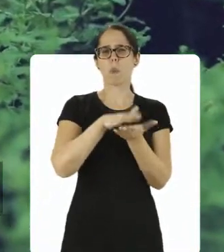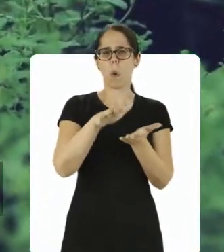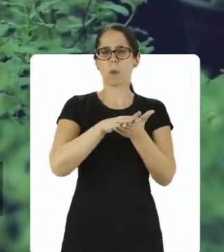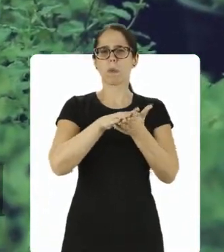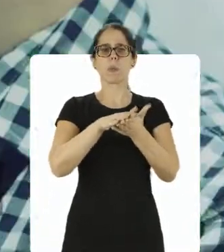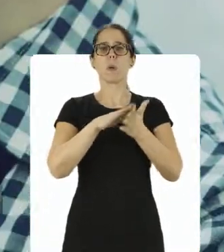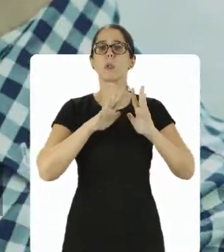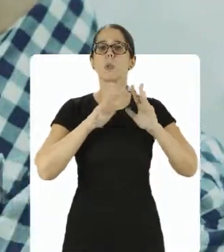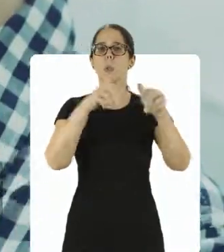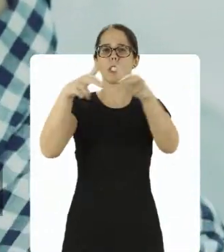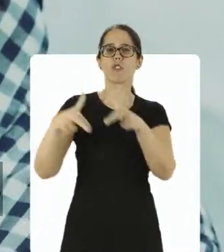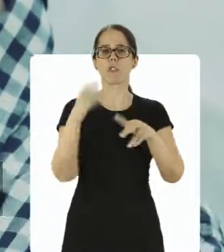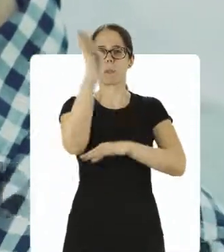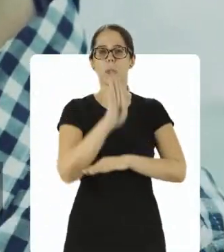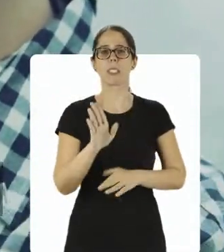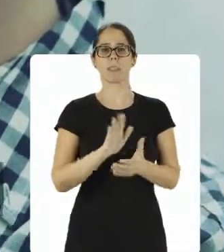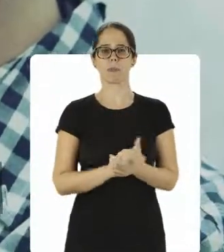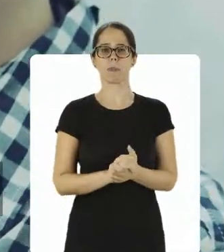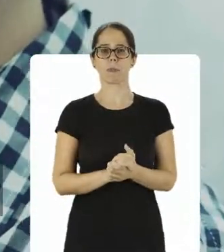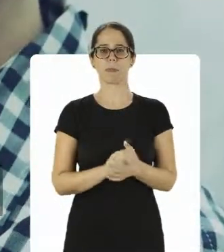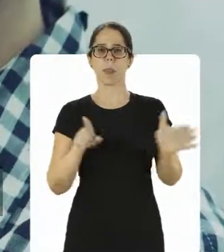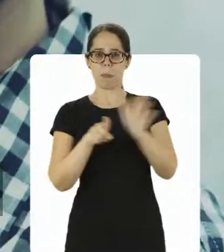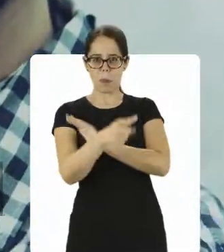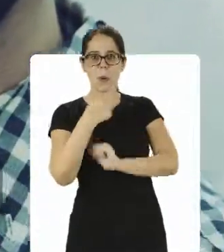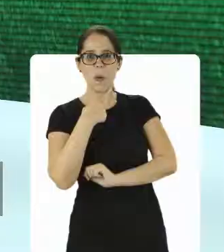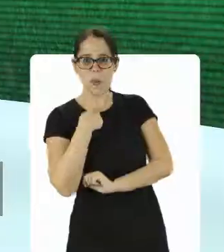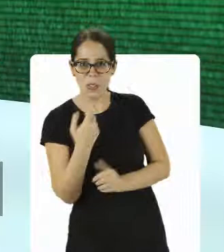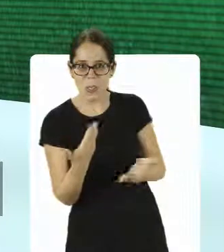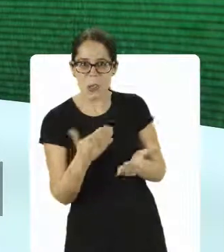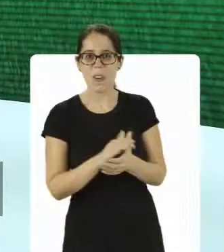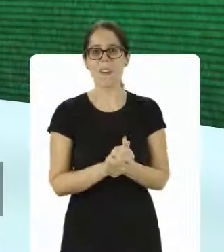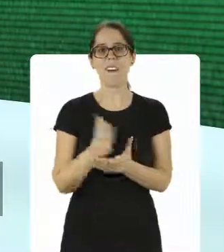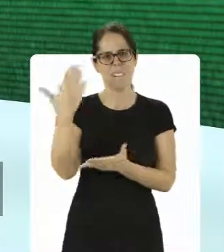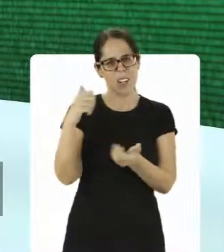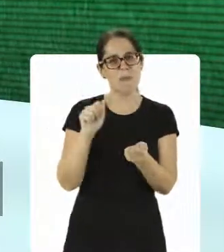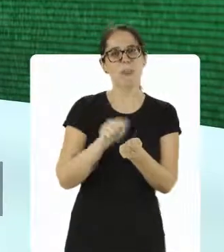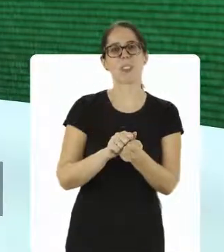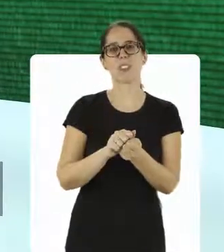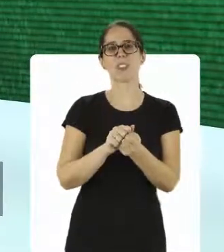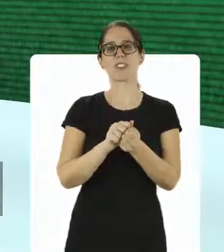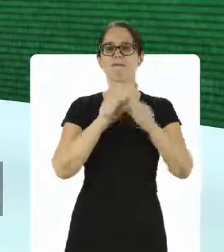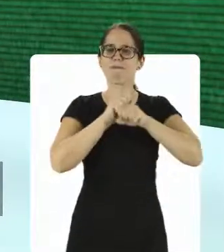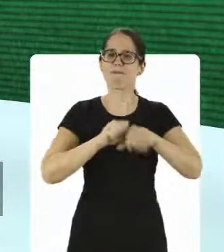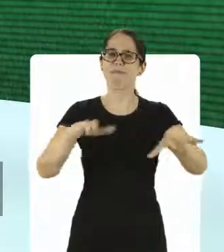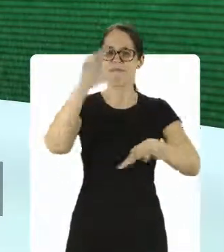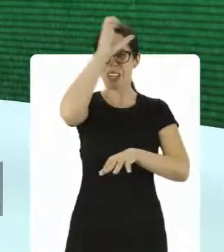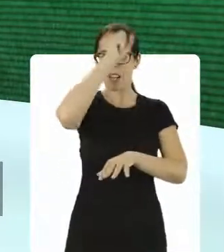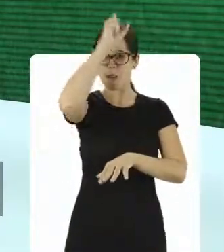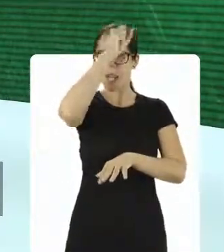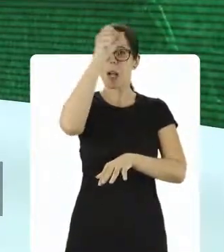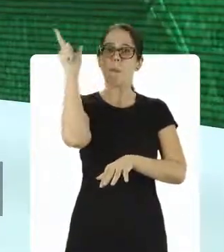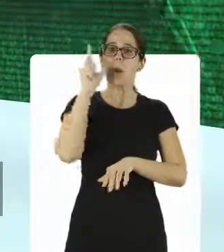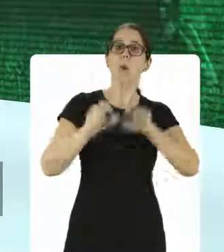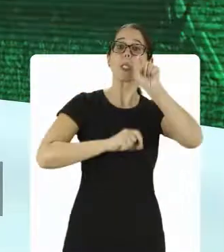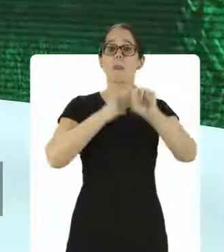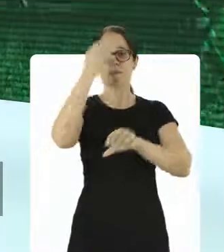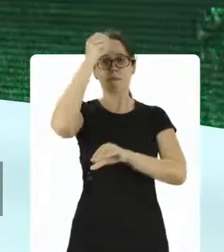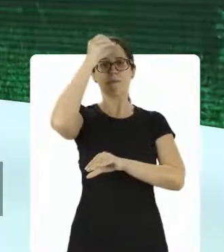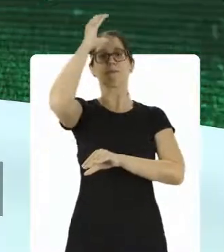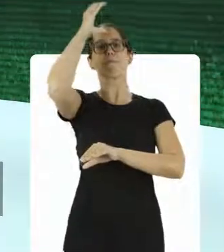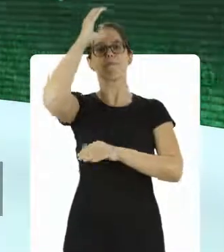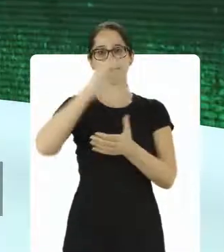cadeia produtiva e em todas as regiões brasileiras. E aí, gostou? Vamos juntos, semear